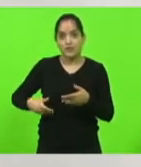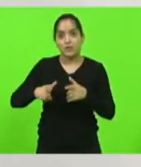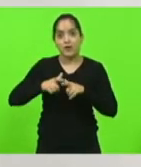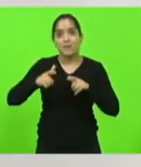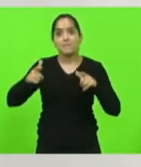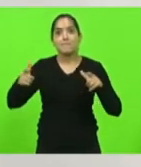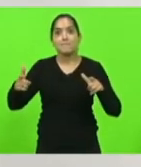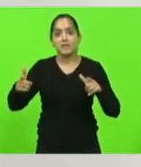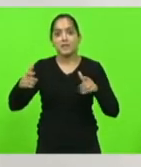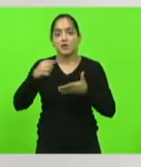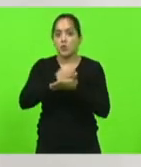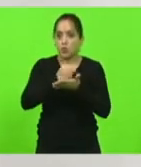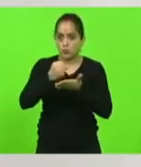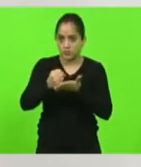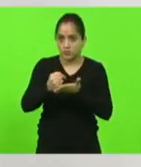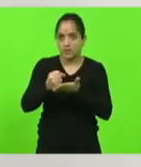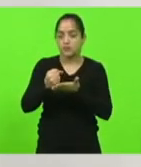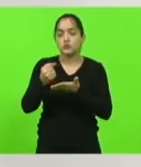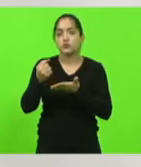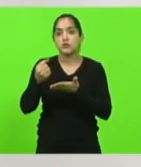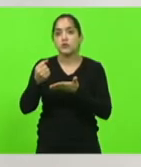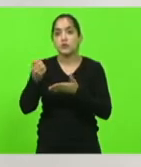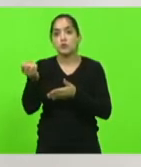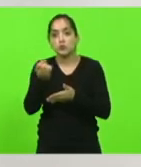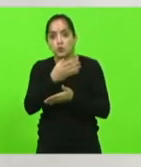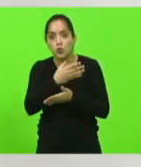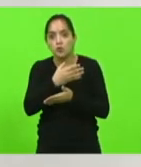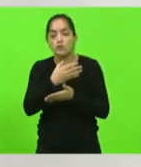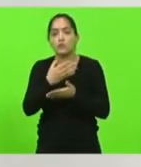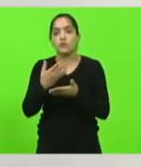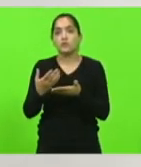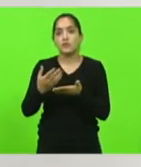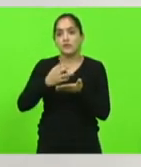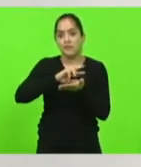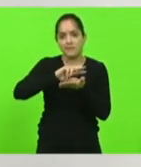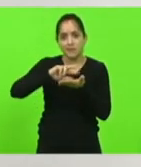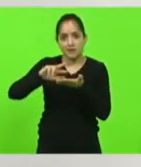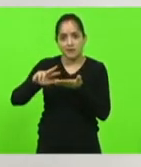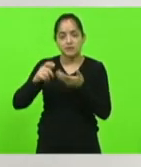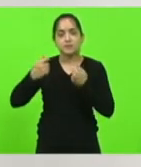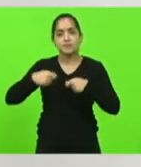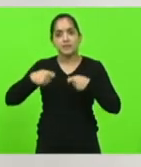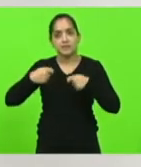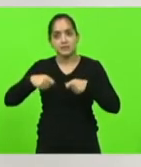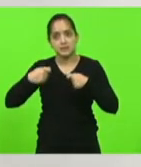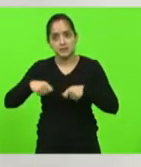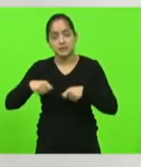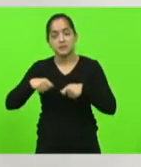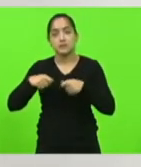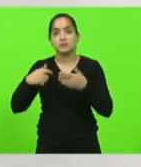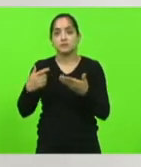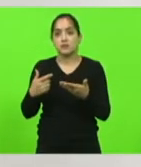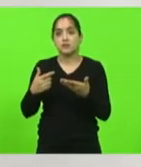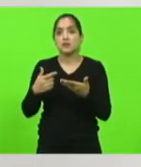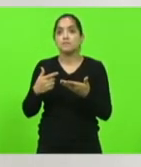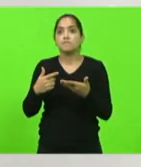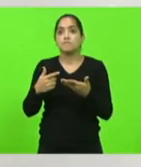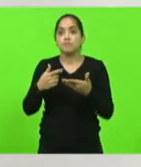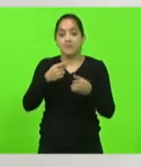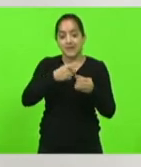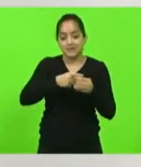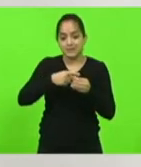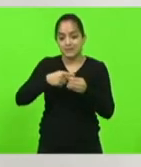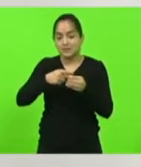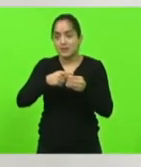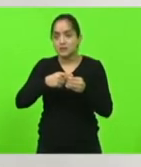ou seja contrata um novo projeto são várias interseções passa como eu disse repito pela área urbana mas que também